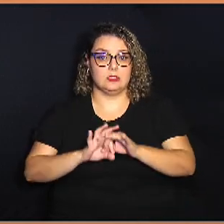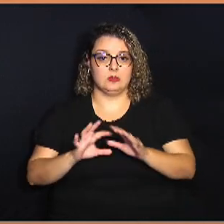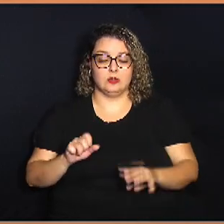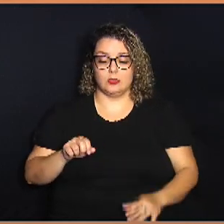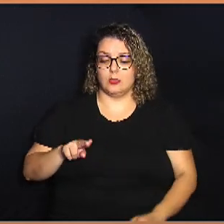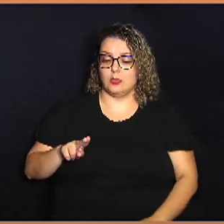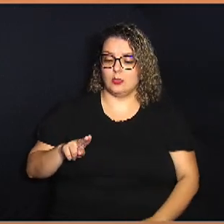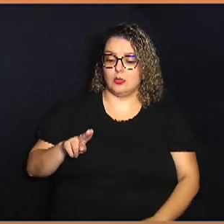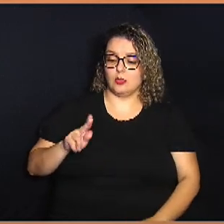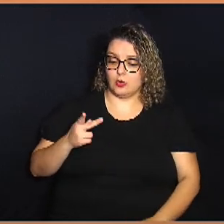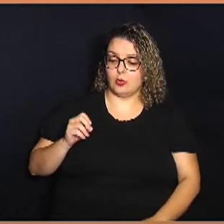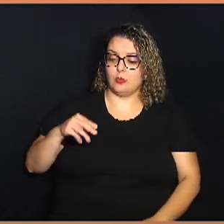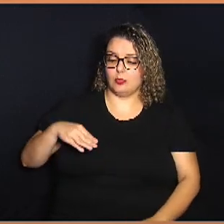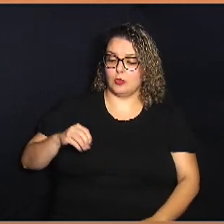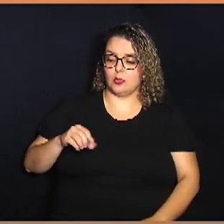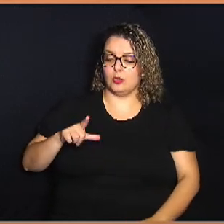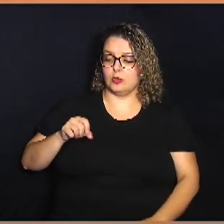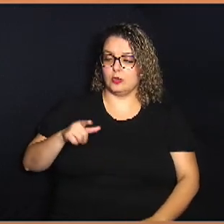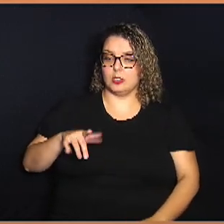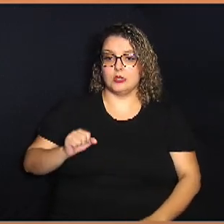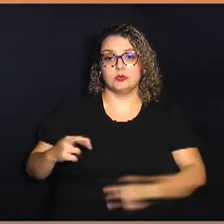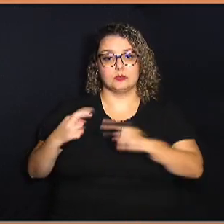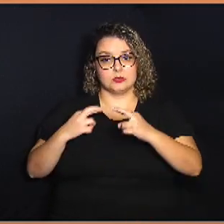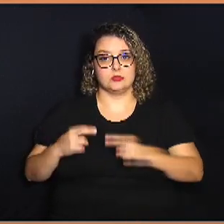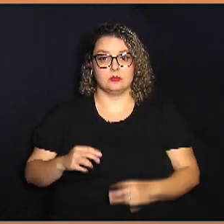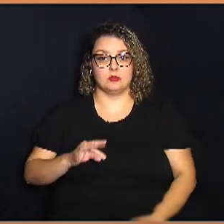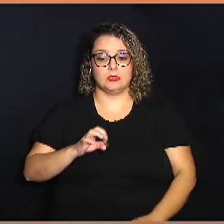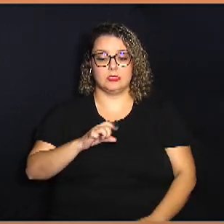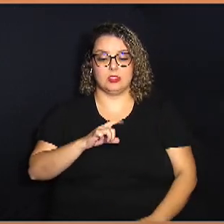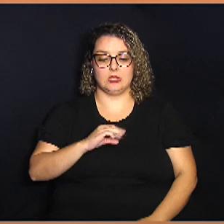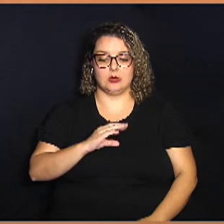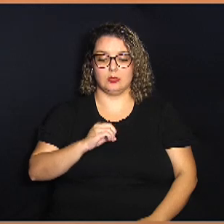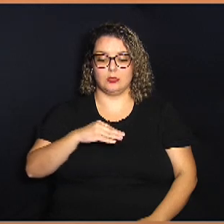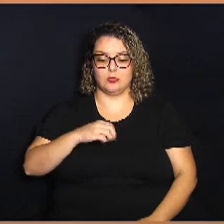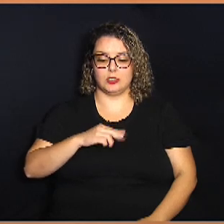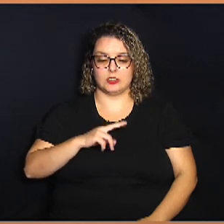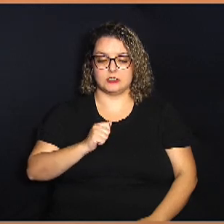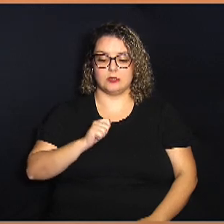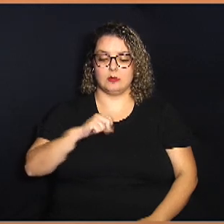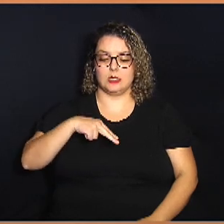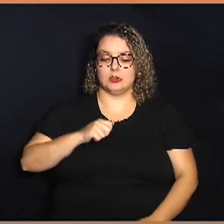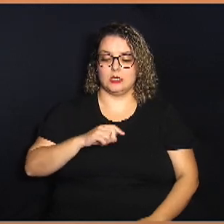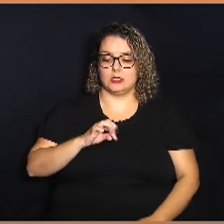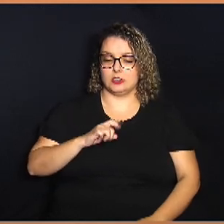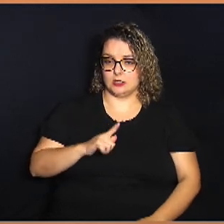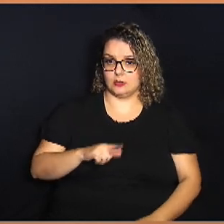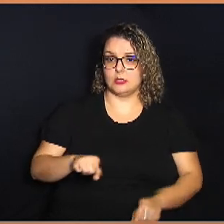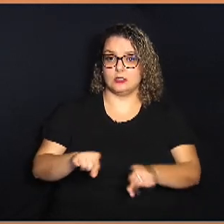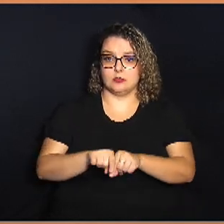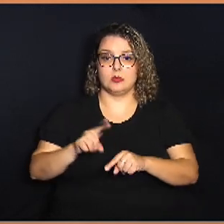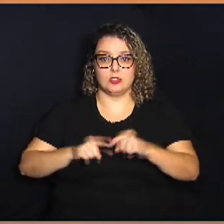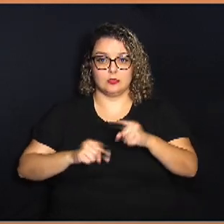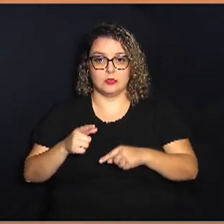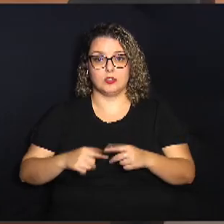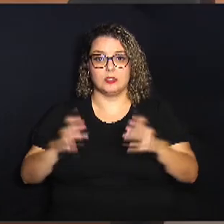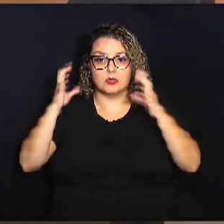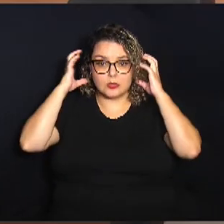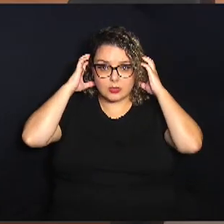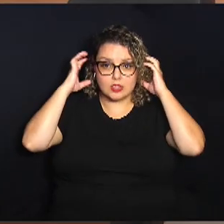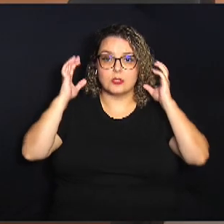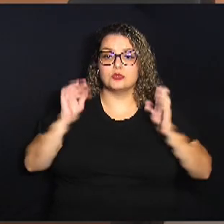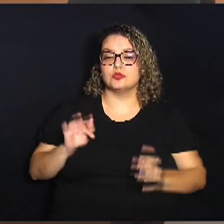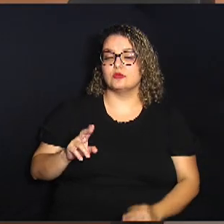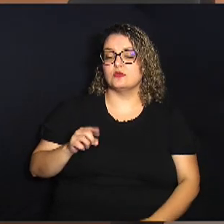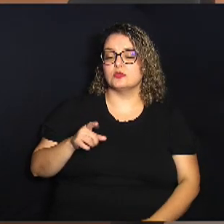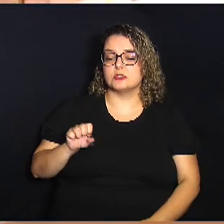ou fiscalizados pela agência nacional de telecomunicação ANATEL inclusive equipamentos de rádio fusão o